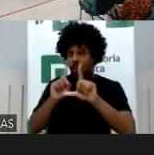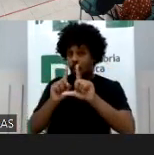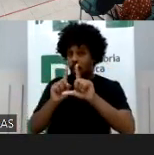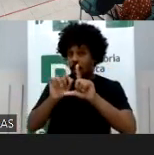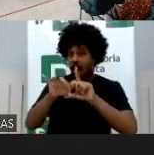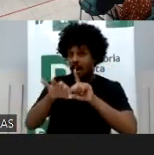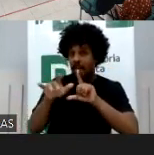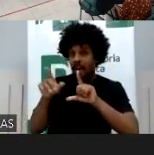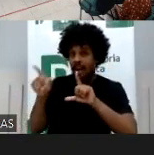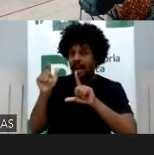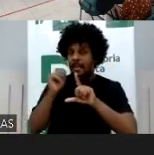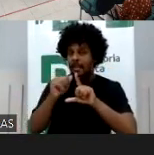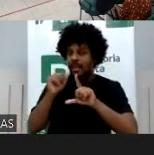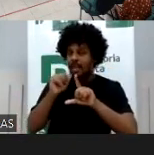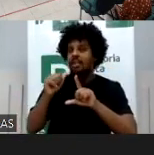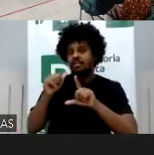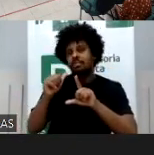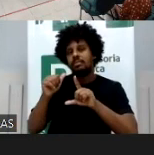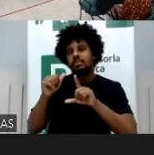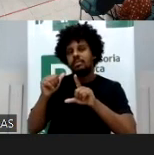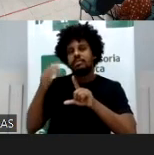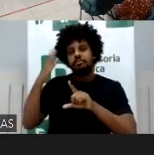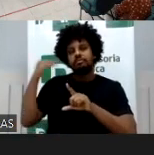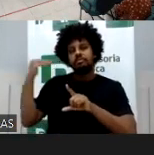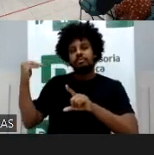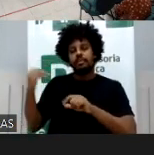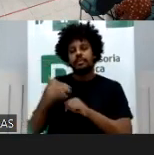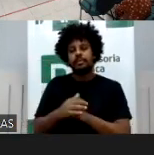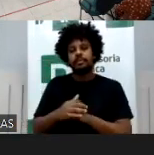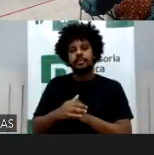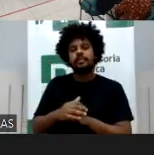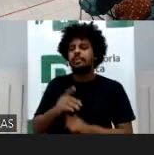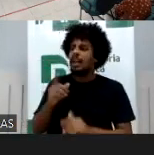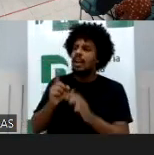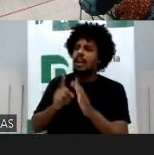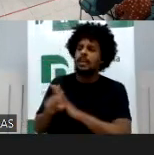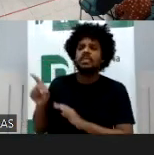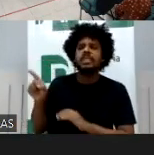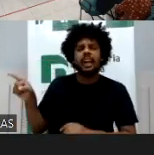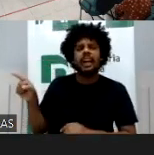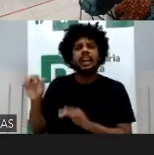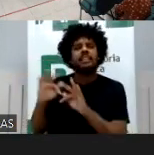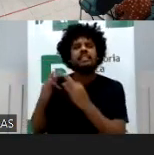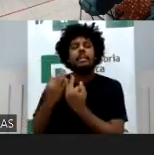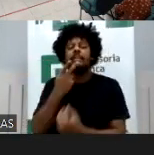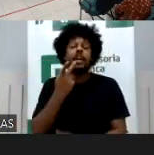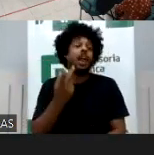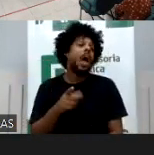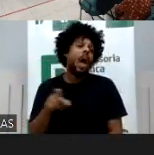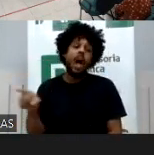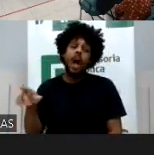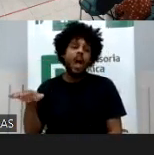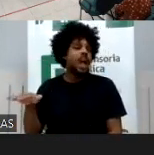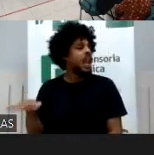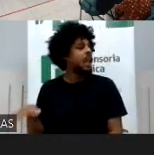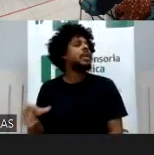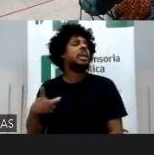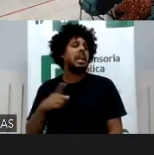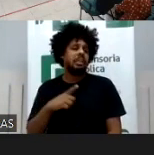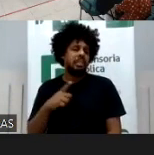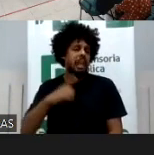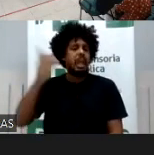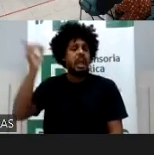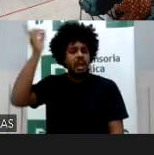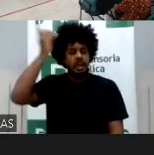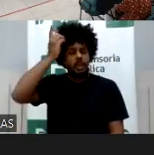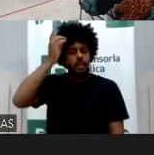dizem não, mas ela tem vocação para isso desde pequena, doutor Adriano Ri com razão. É um consentimento válido? É um